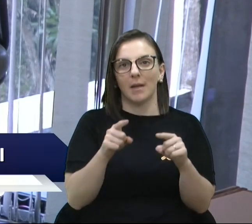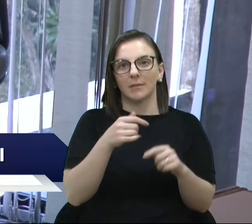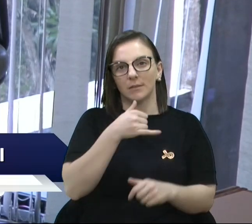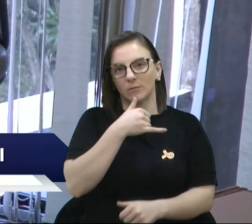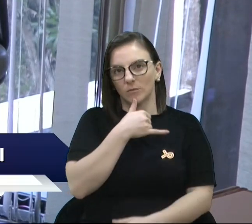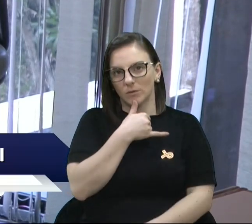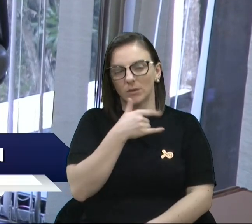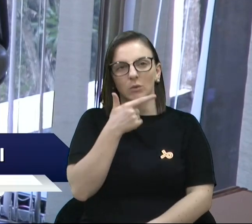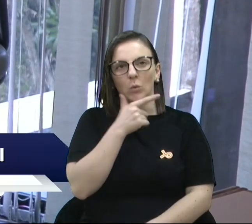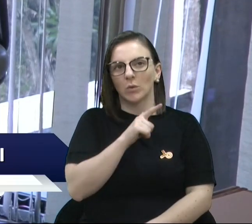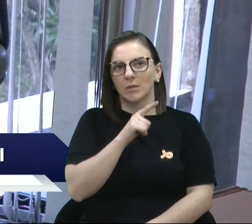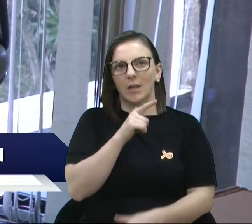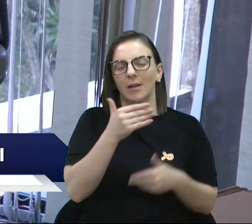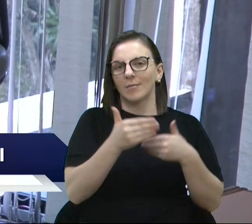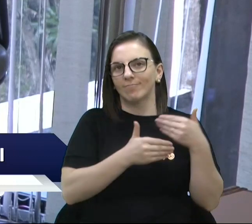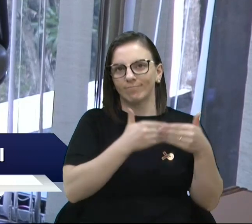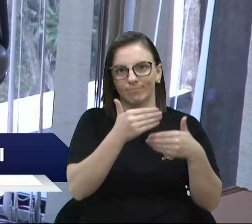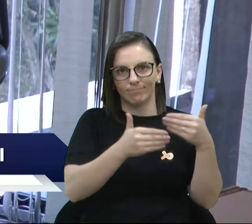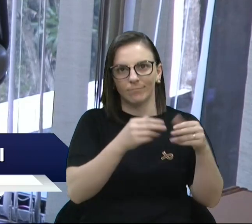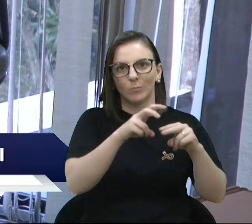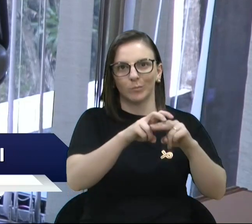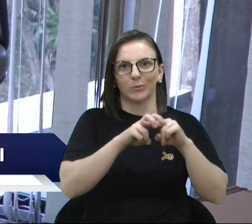avançar por esses motivos.